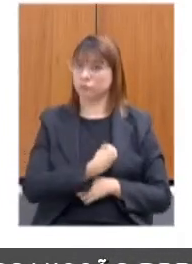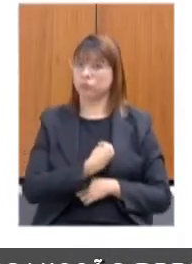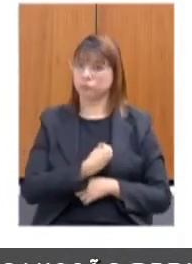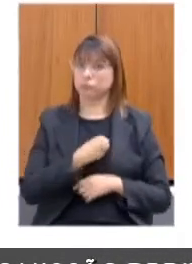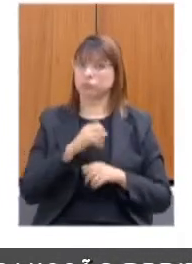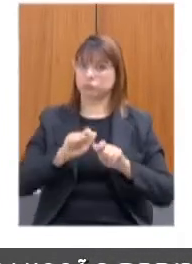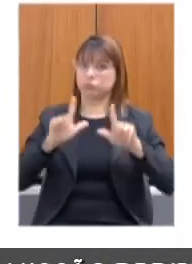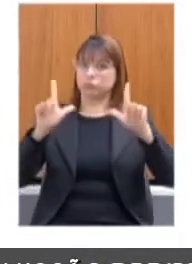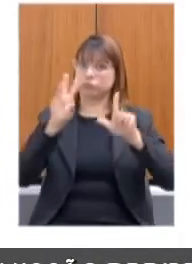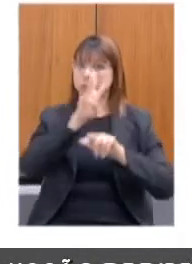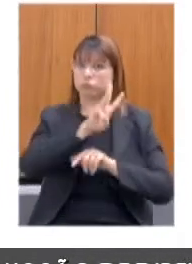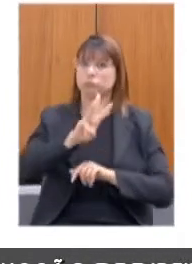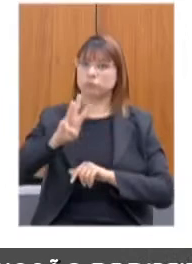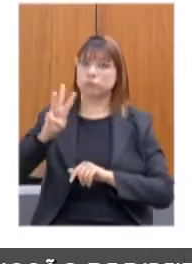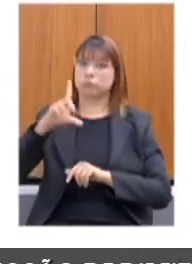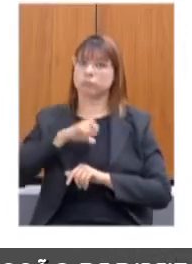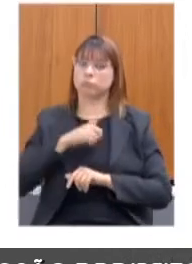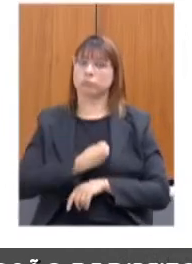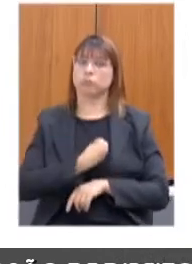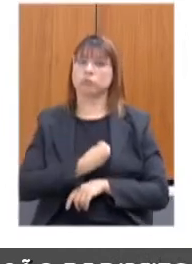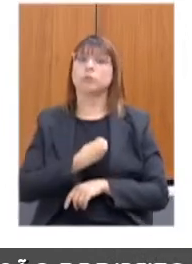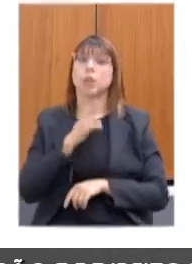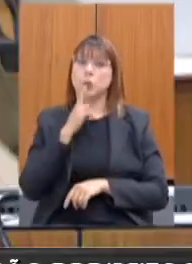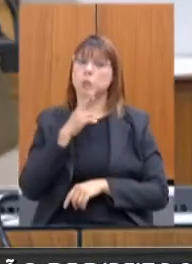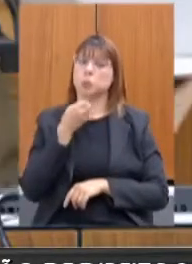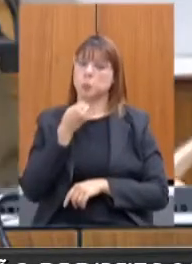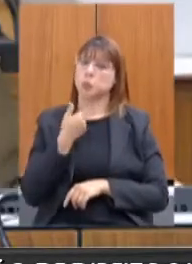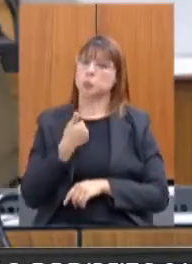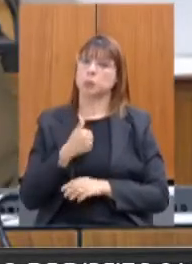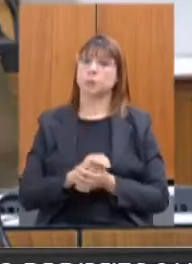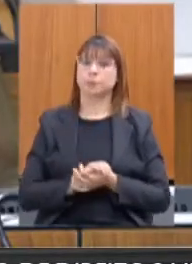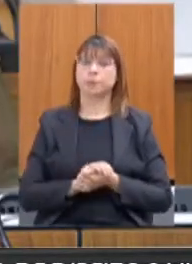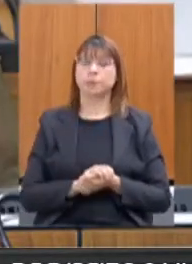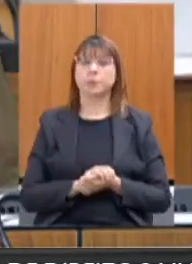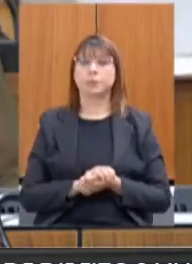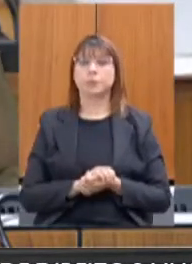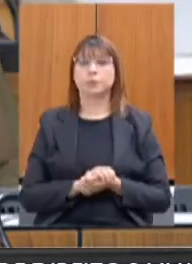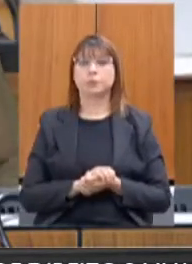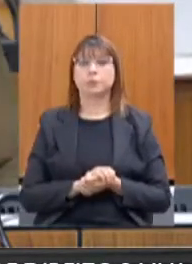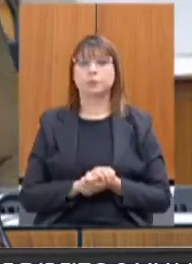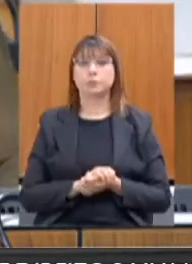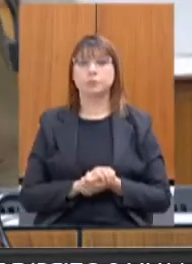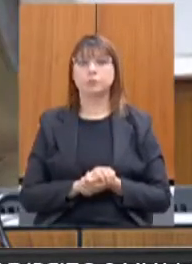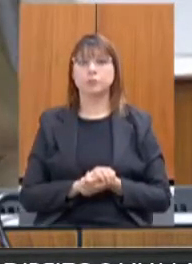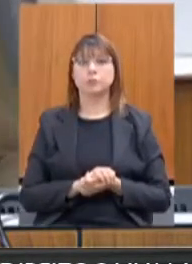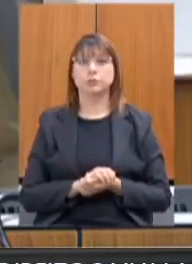site, e está sendo muito bons resultados. Uma outra... Por favor.